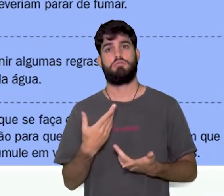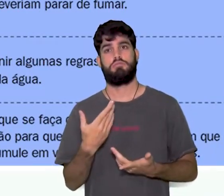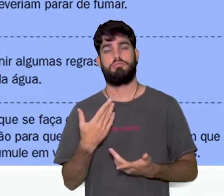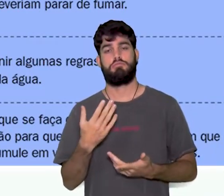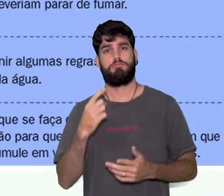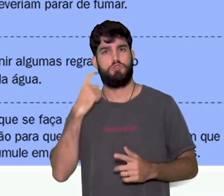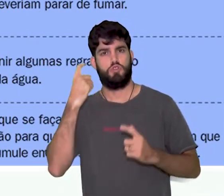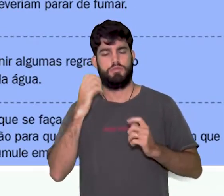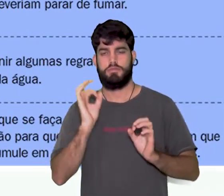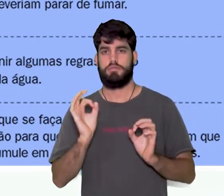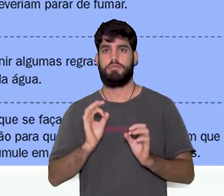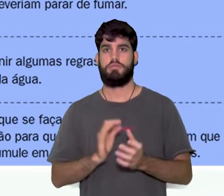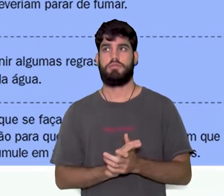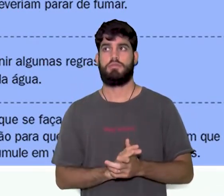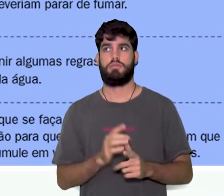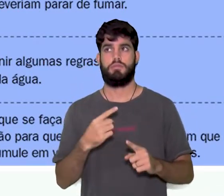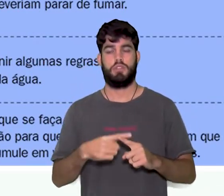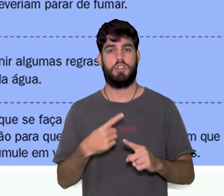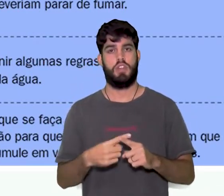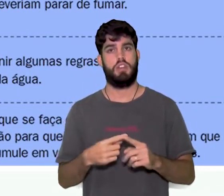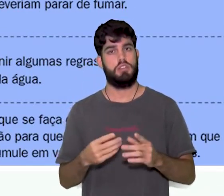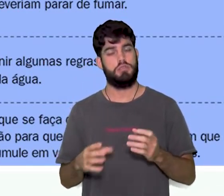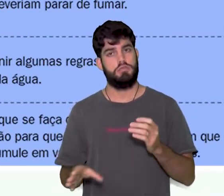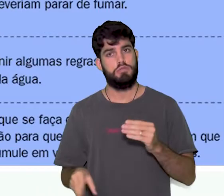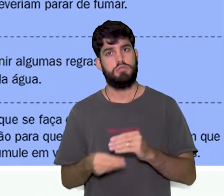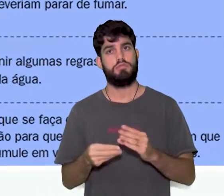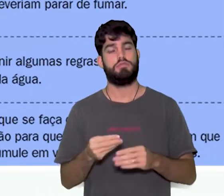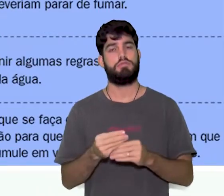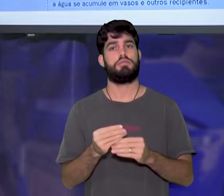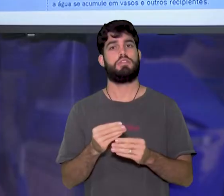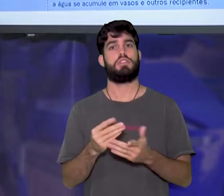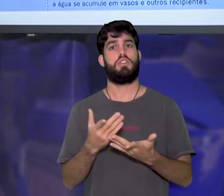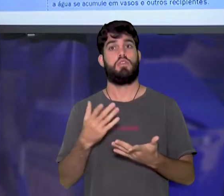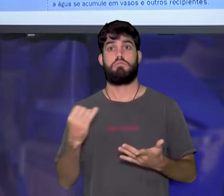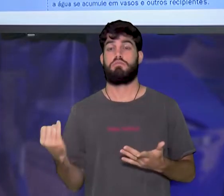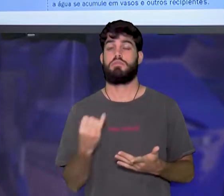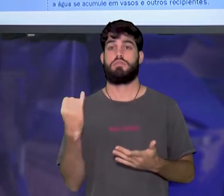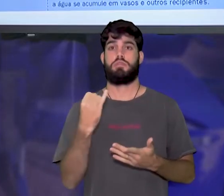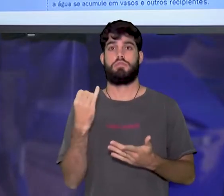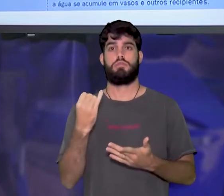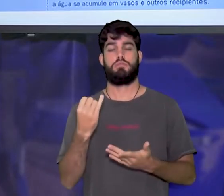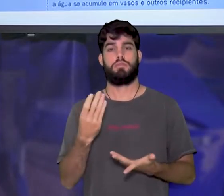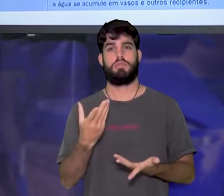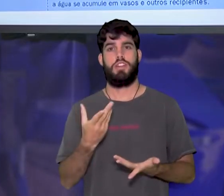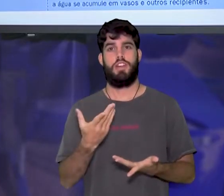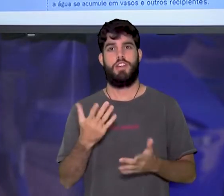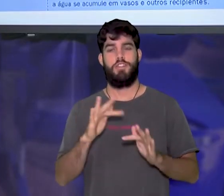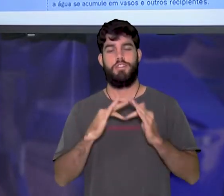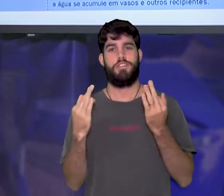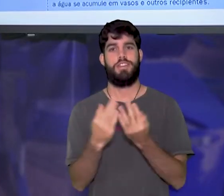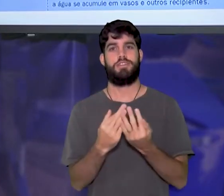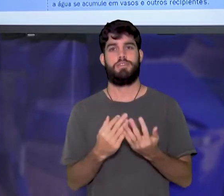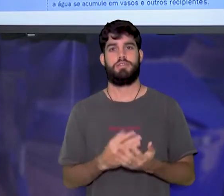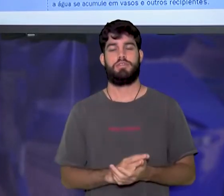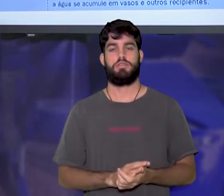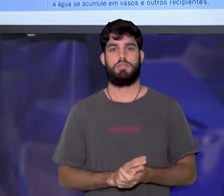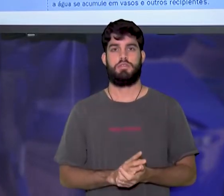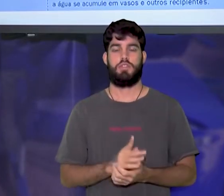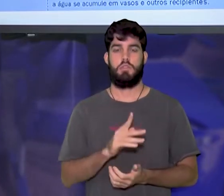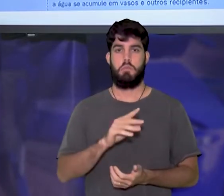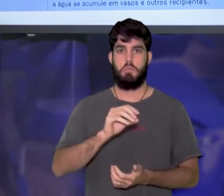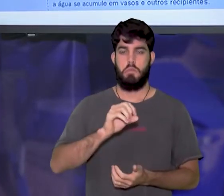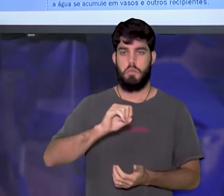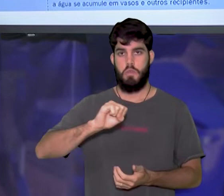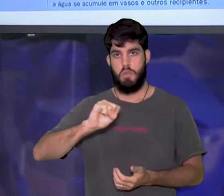cooperação é um valor fundamental para a convivência familiar. Se vocês colocaram o pois